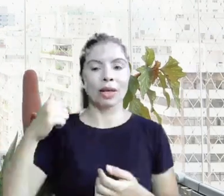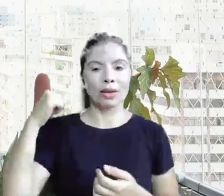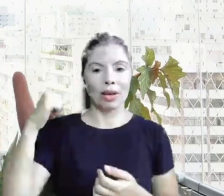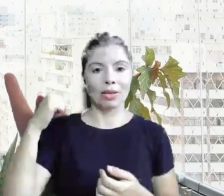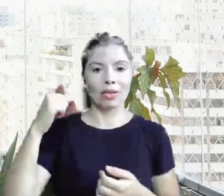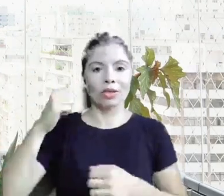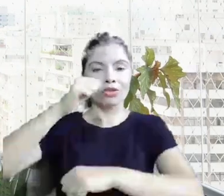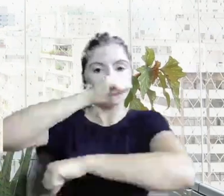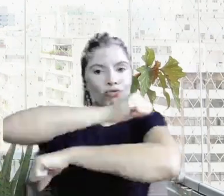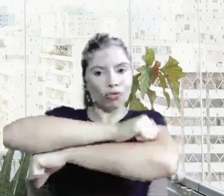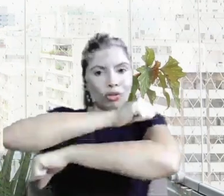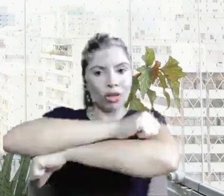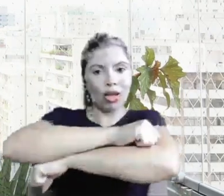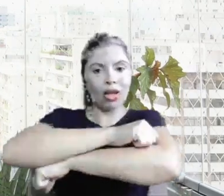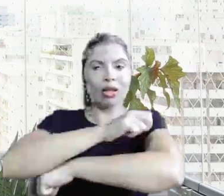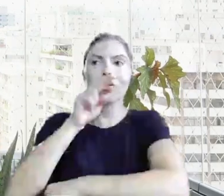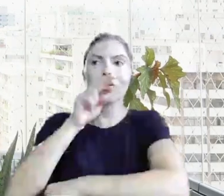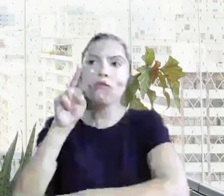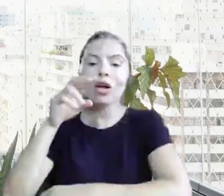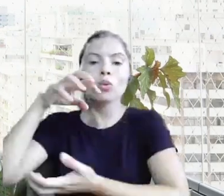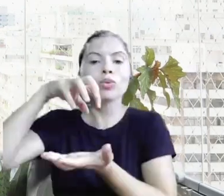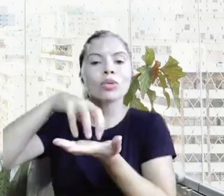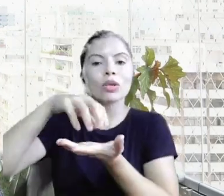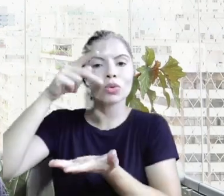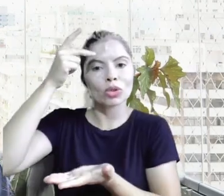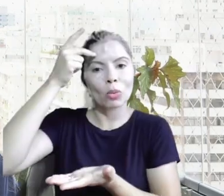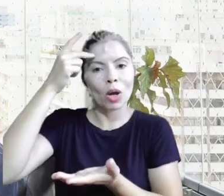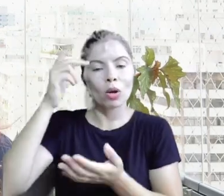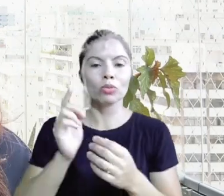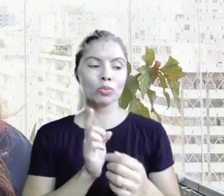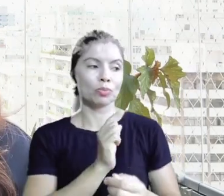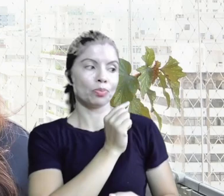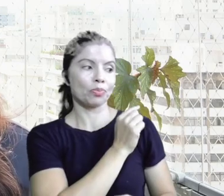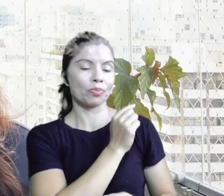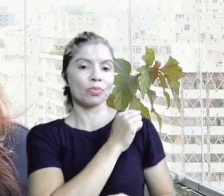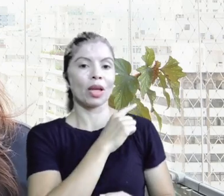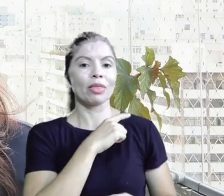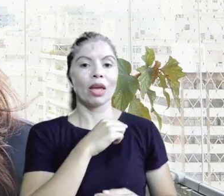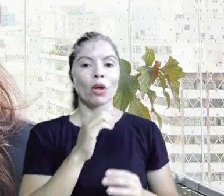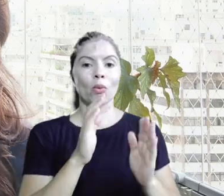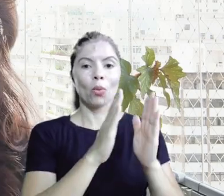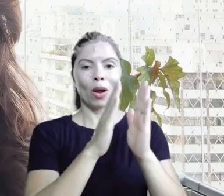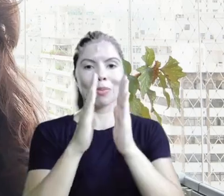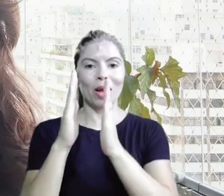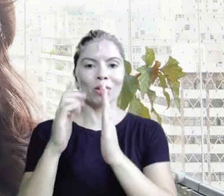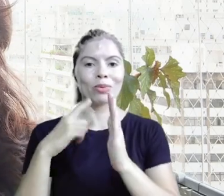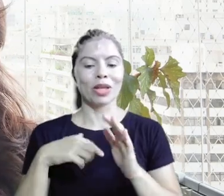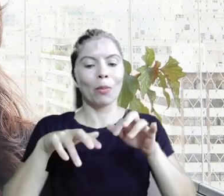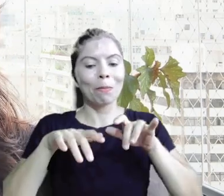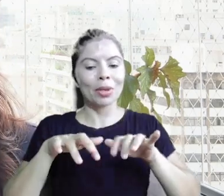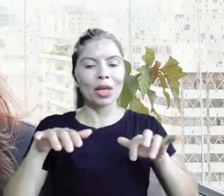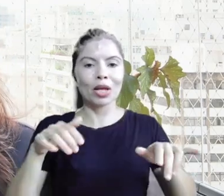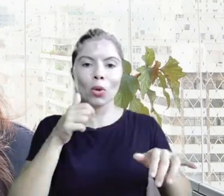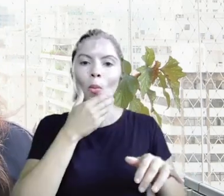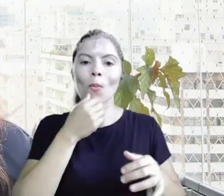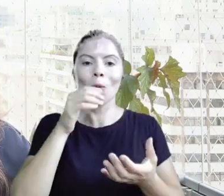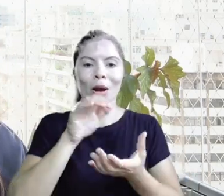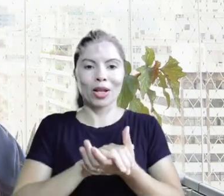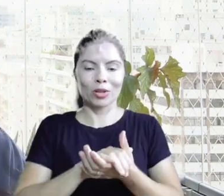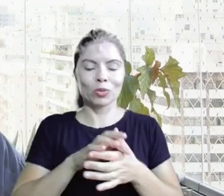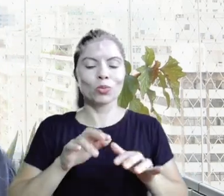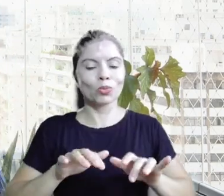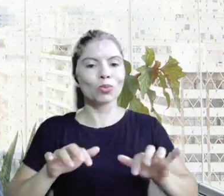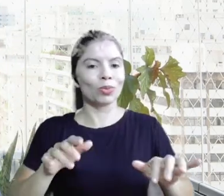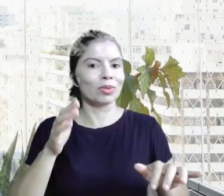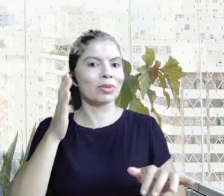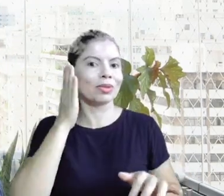no cantinho aqui que tem uma janela que dá para o centro de São Paulo e um armário com um piano que meu marido